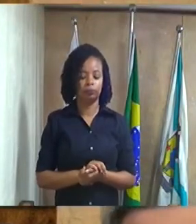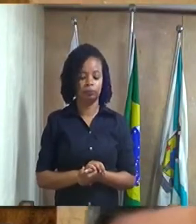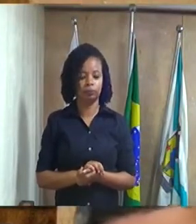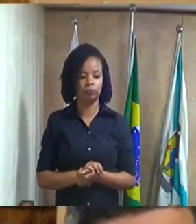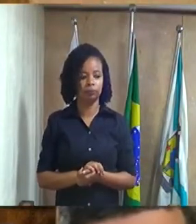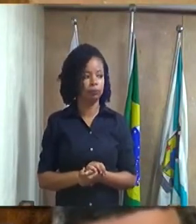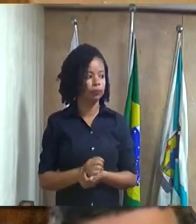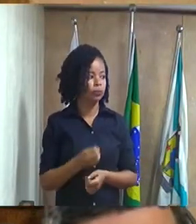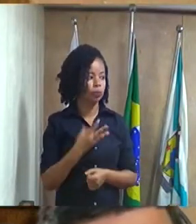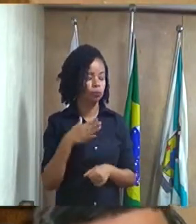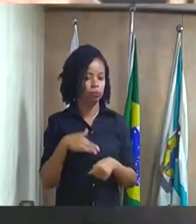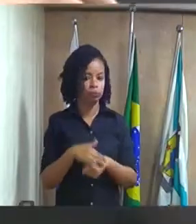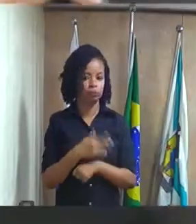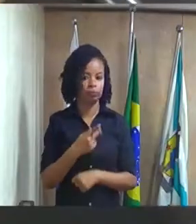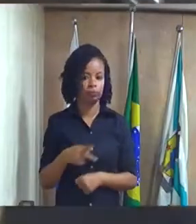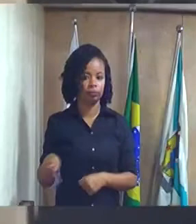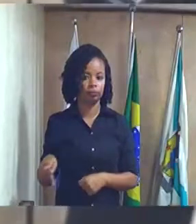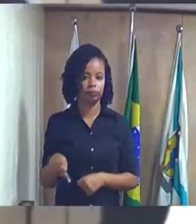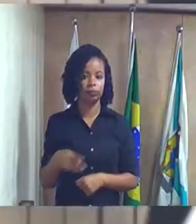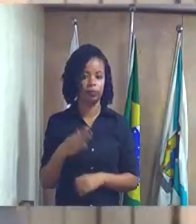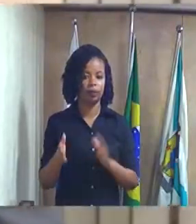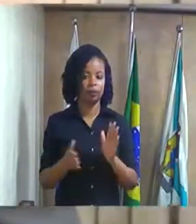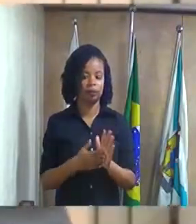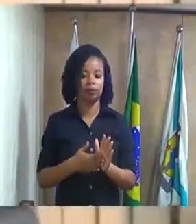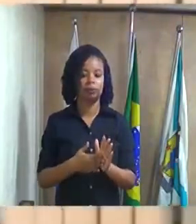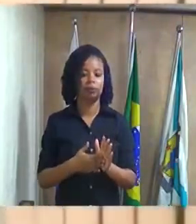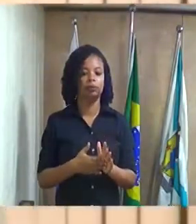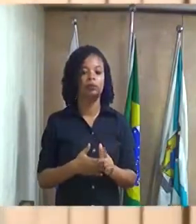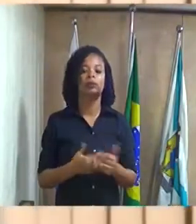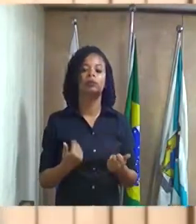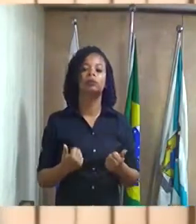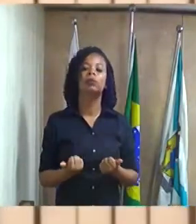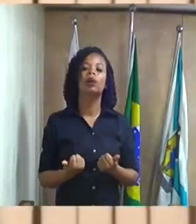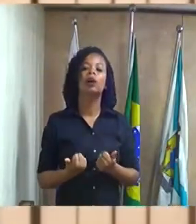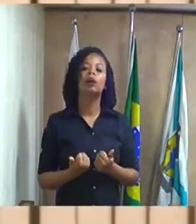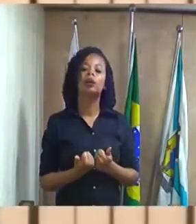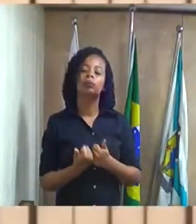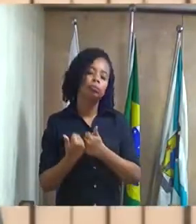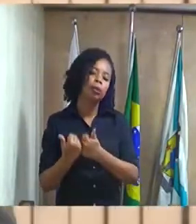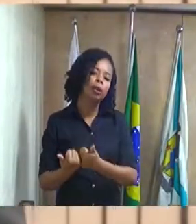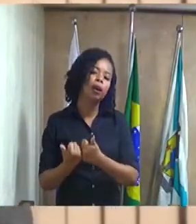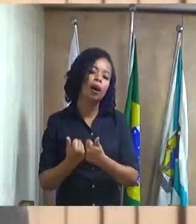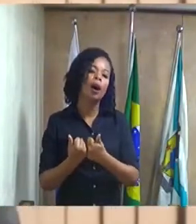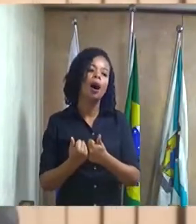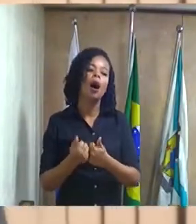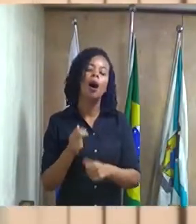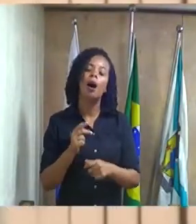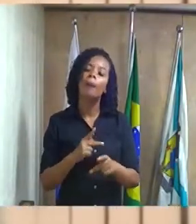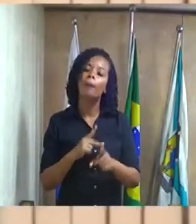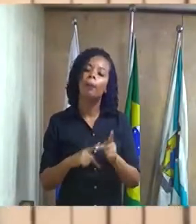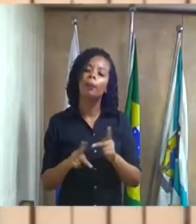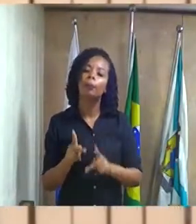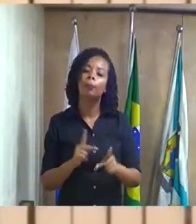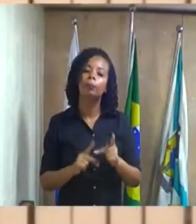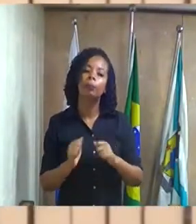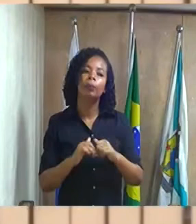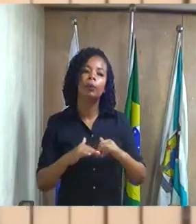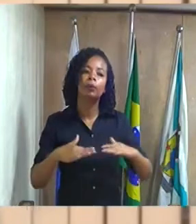presidente meus companheiros público presente parabéns para a iniciativa dos meus companheiros